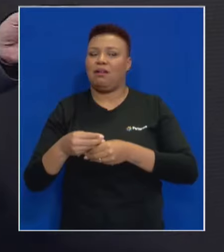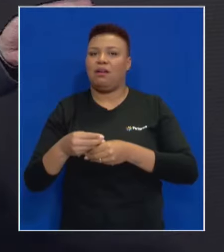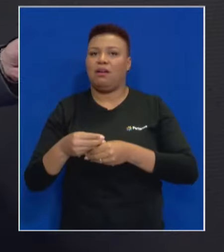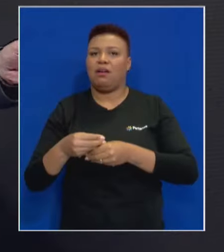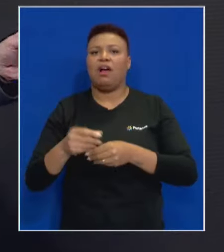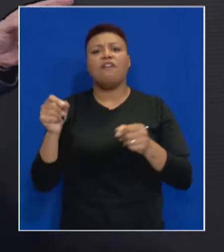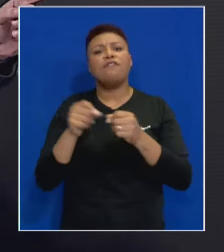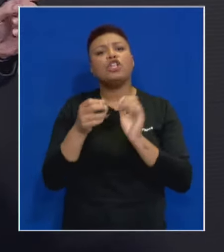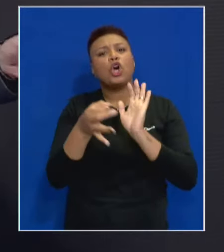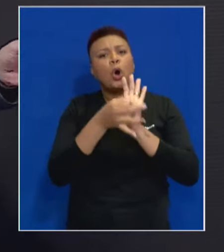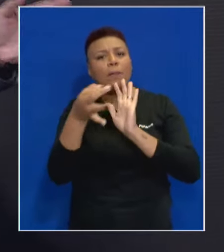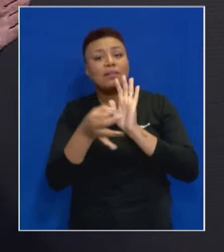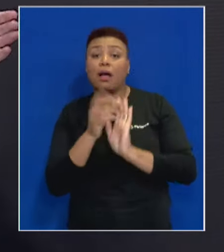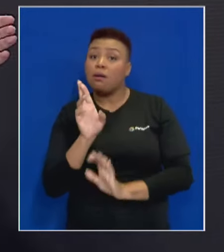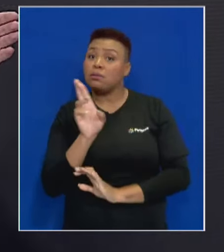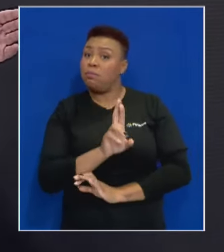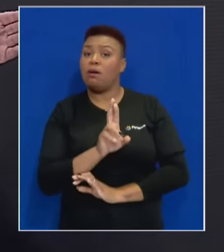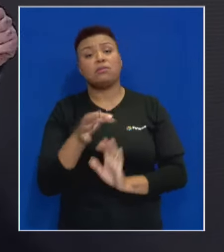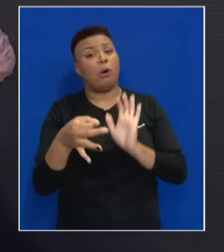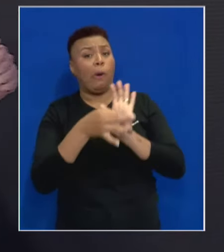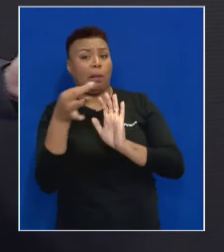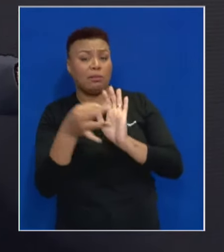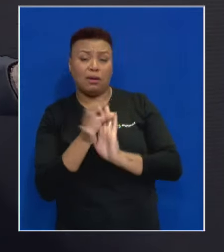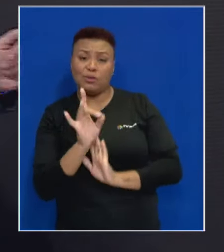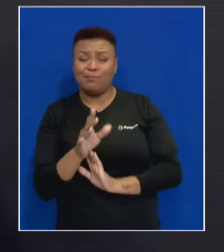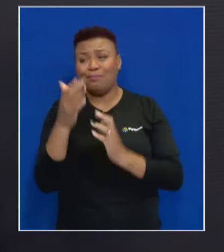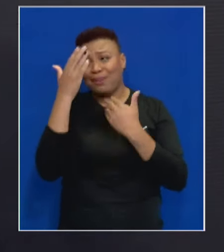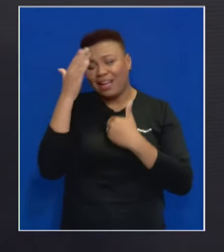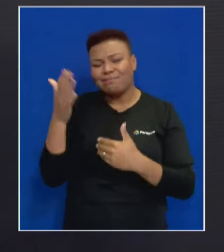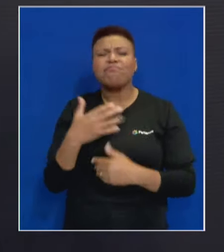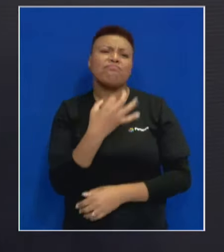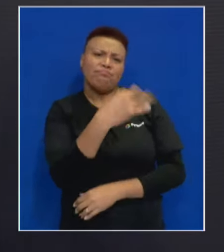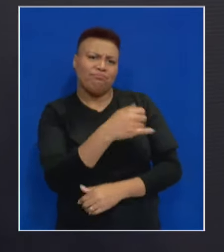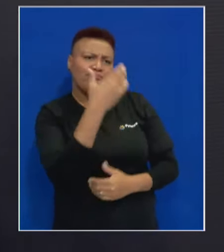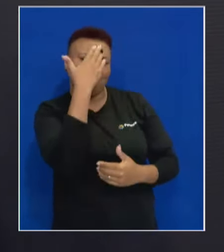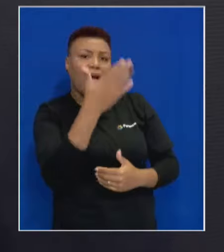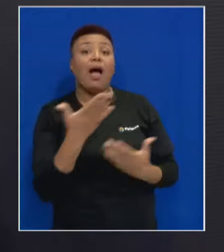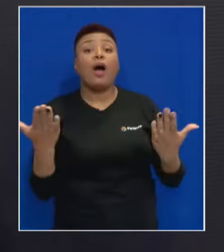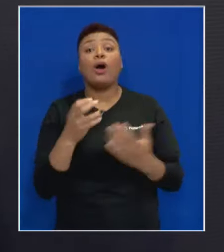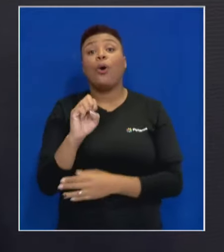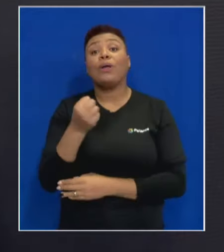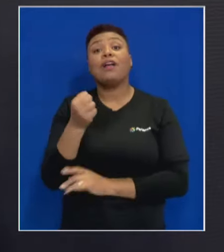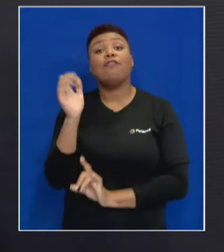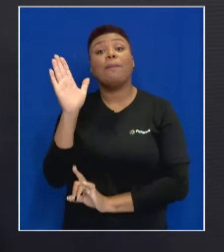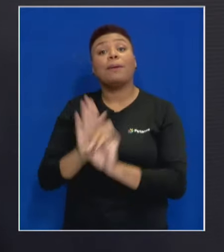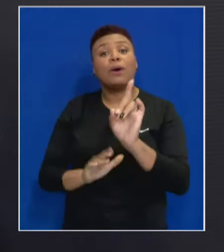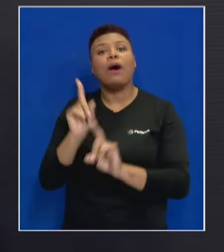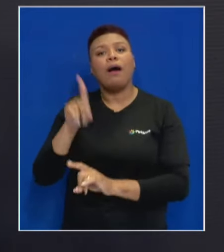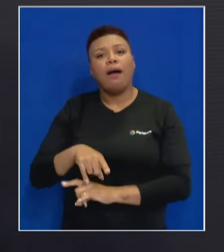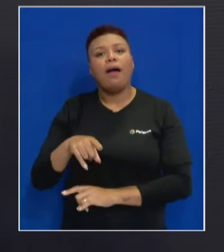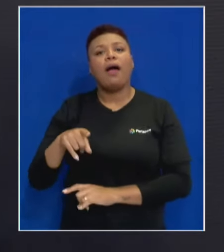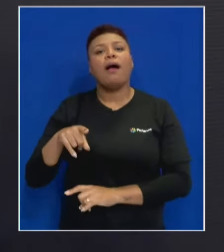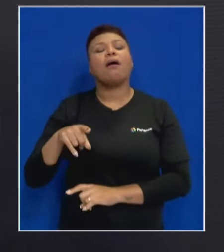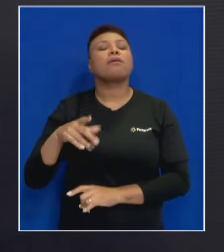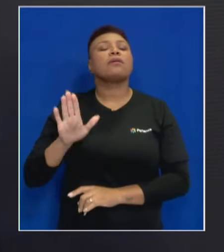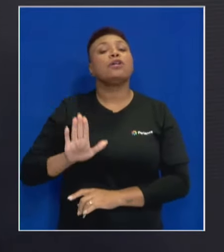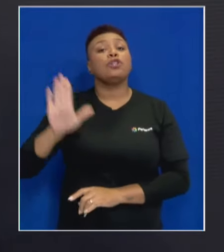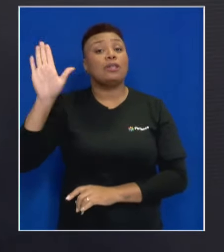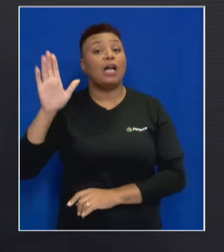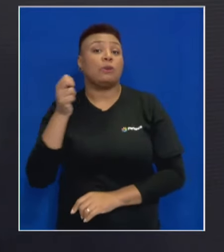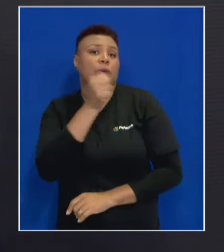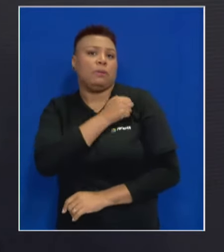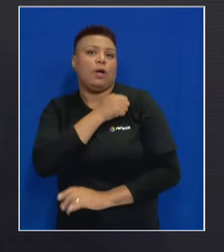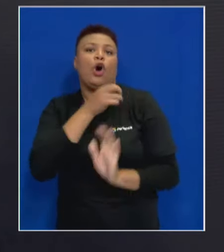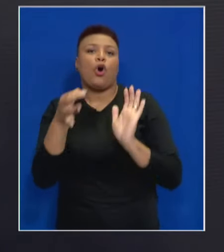Foi feita a resposta e o comentário. Obrigado. Obrigado. A oitava pergunta é para o candidato Sebastião Melo e o